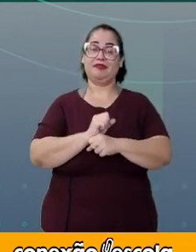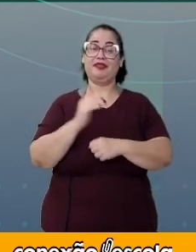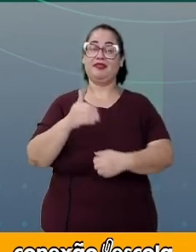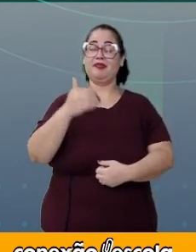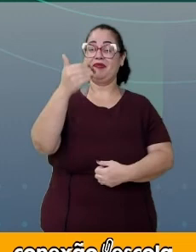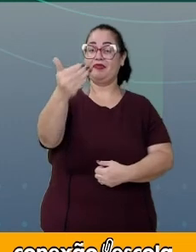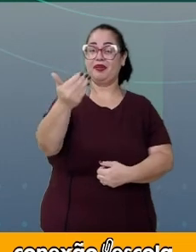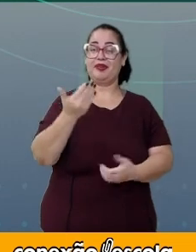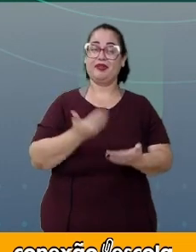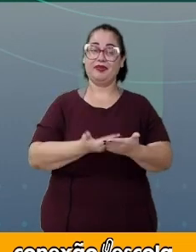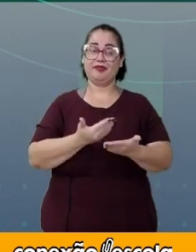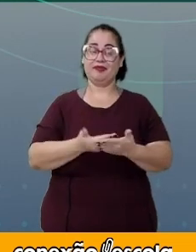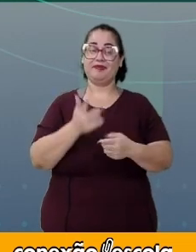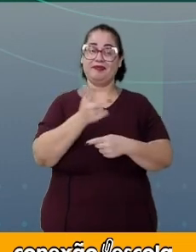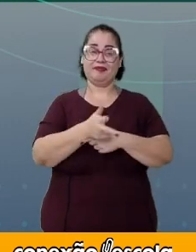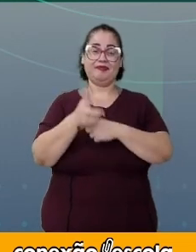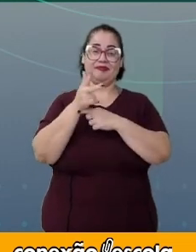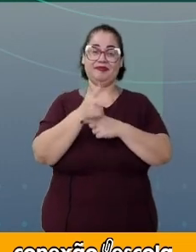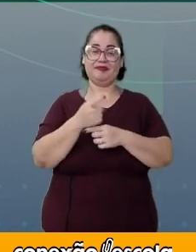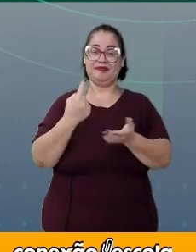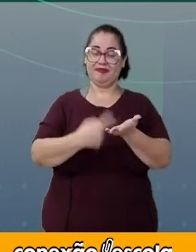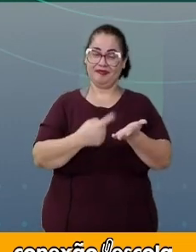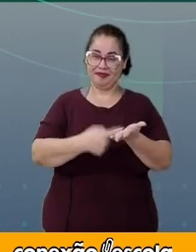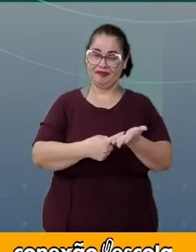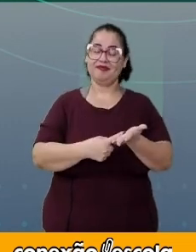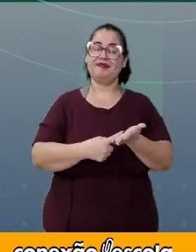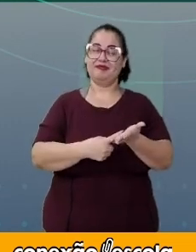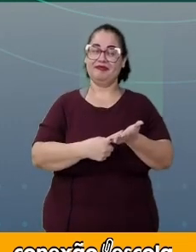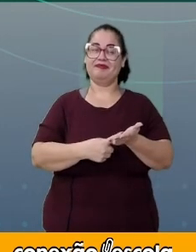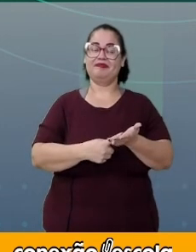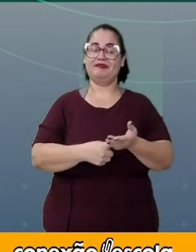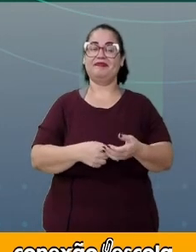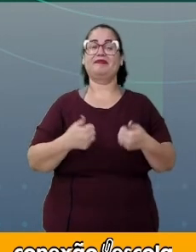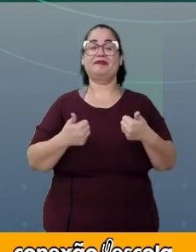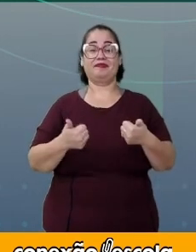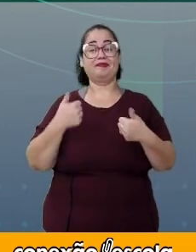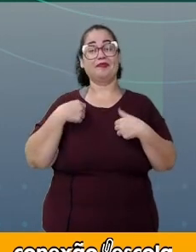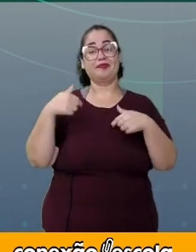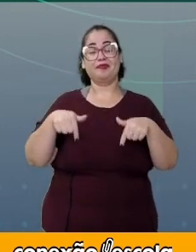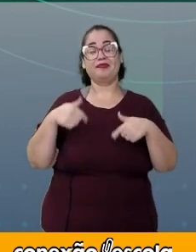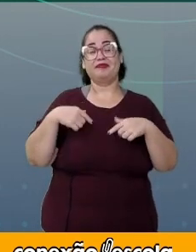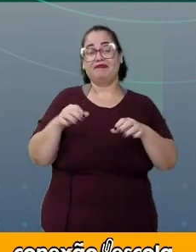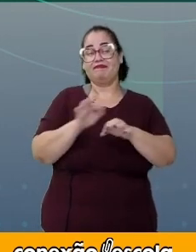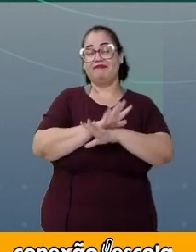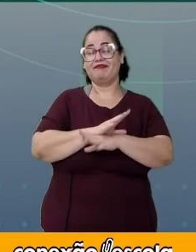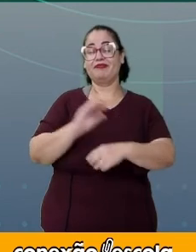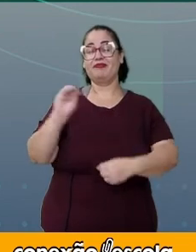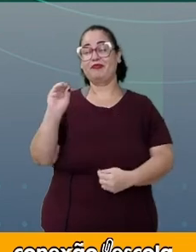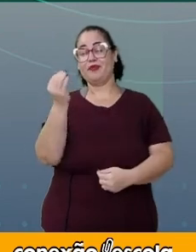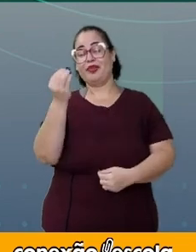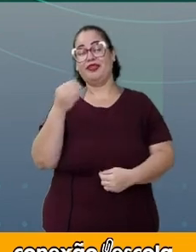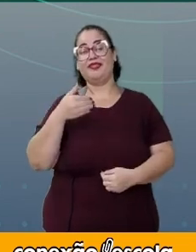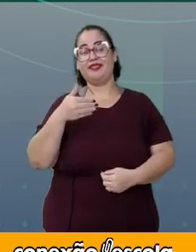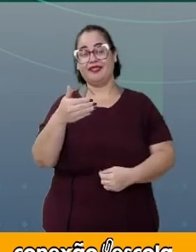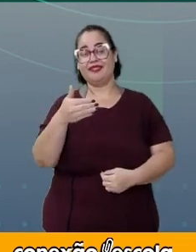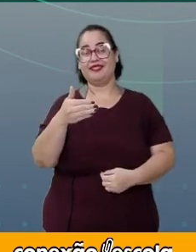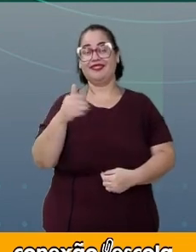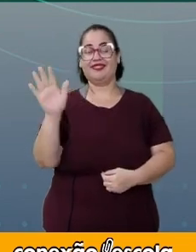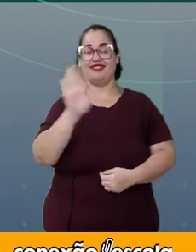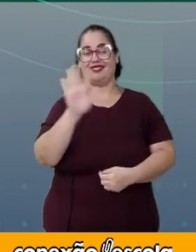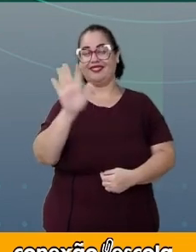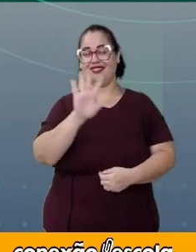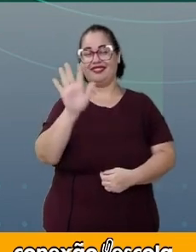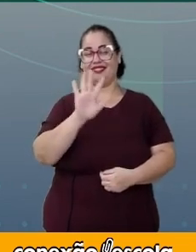na próxima videoaula. Combinado? Bom, eu vou ficando por aqui. Um beijo e até